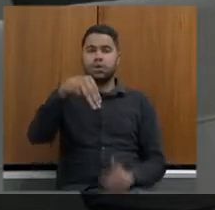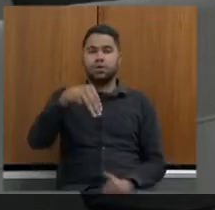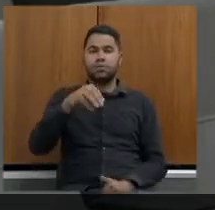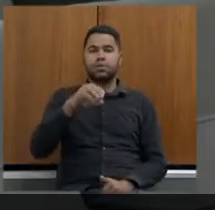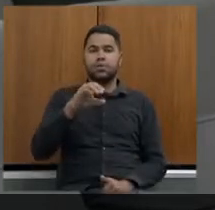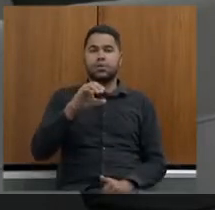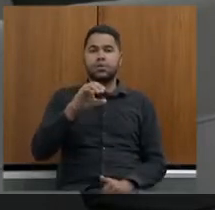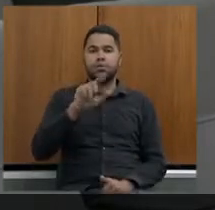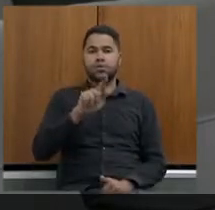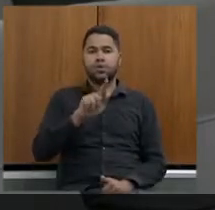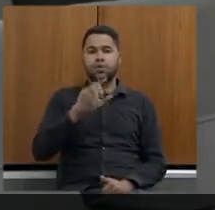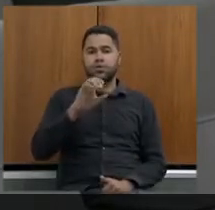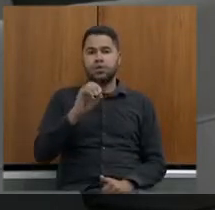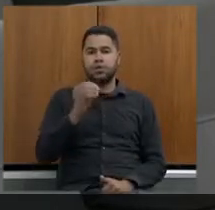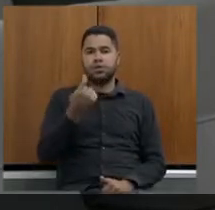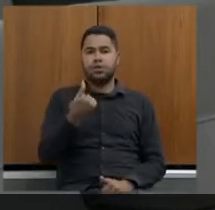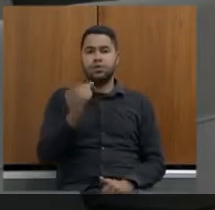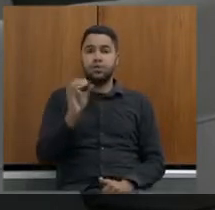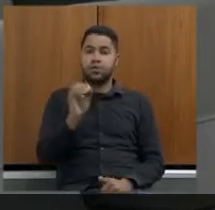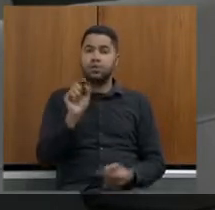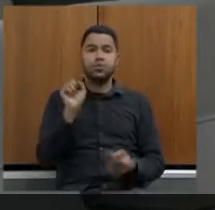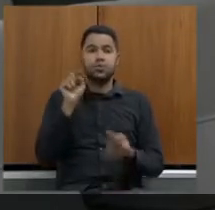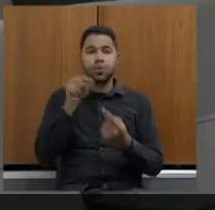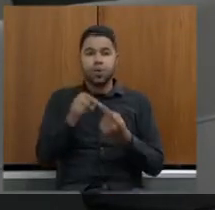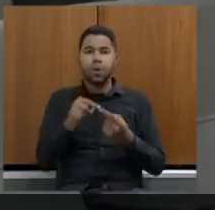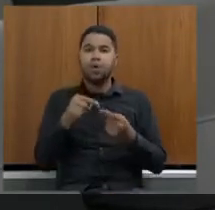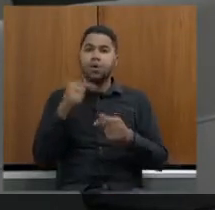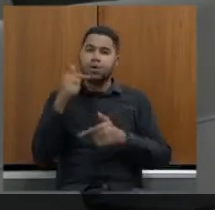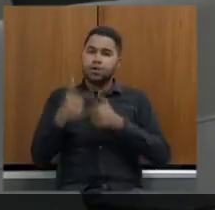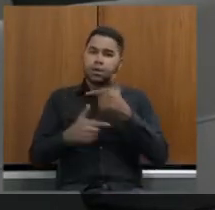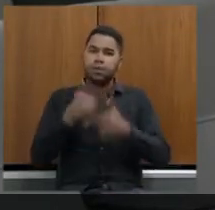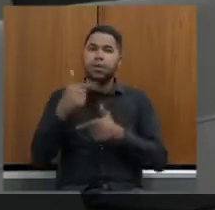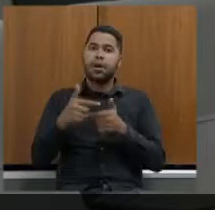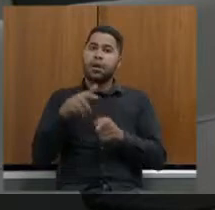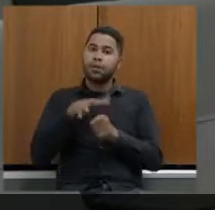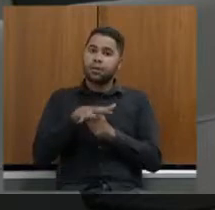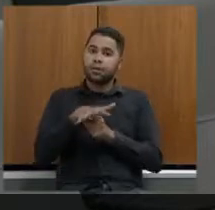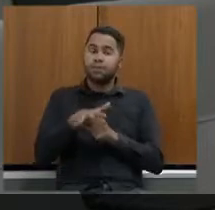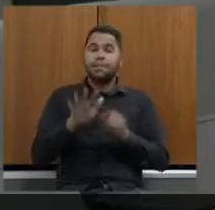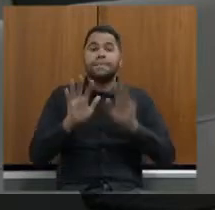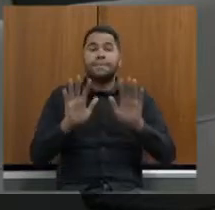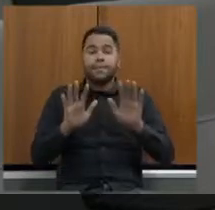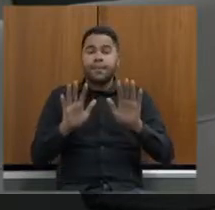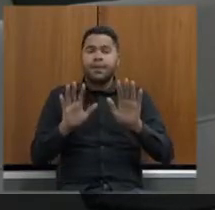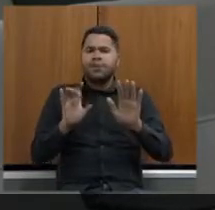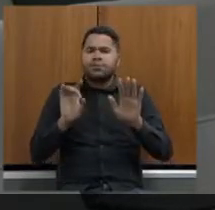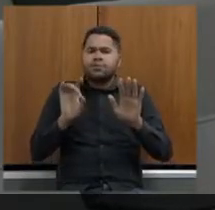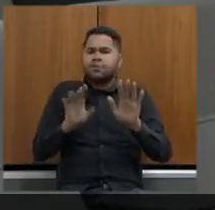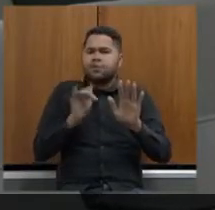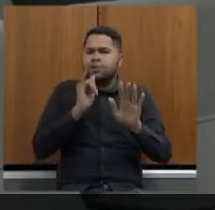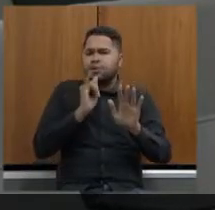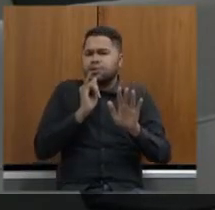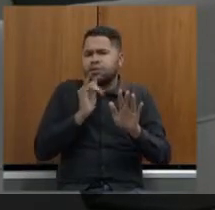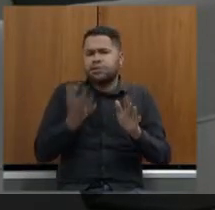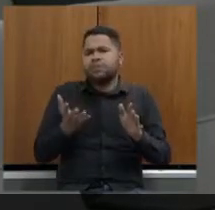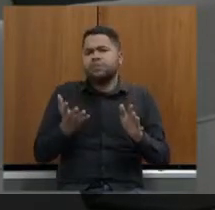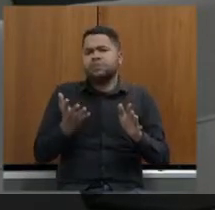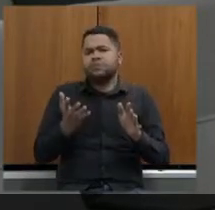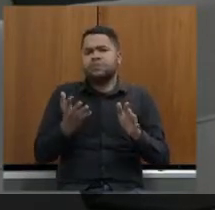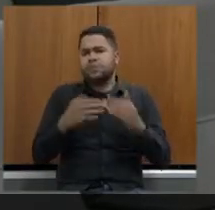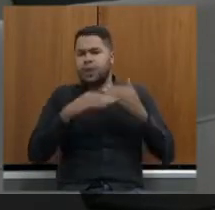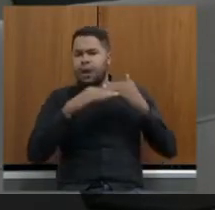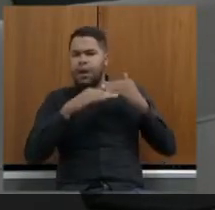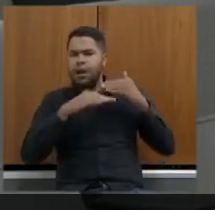um movimento que tem o objetivo justamente de trabalhar essa demanda mas mais do que simplesmente a questão da